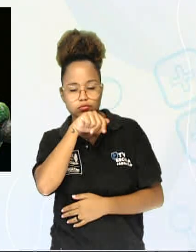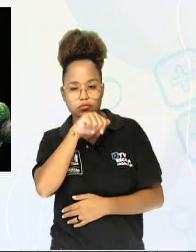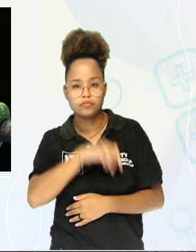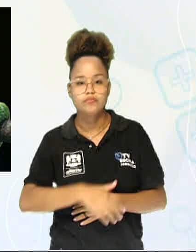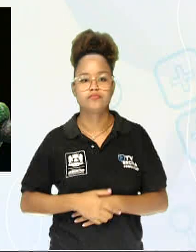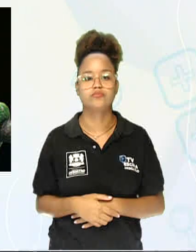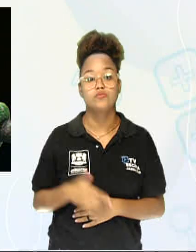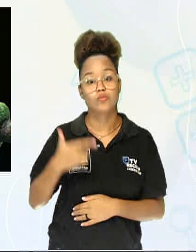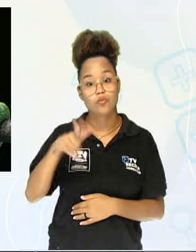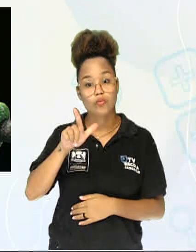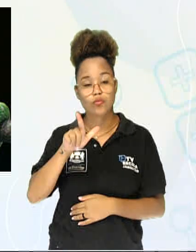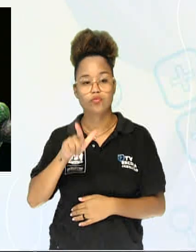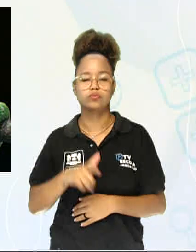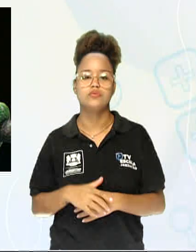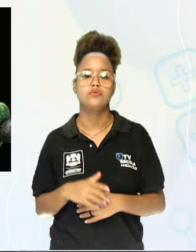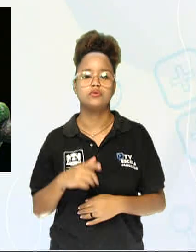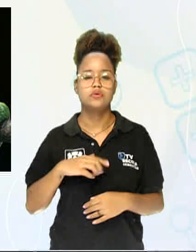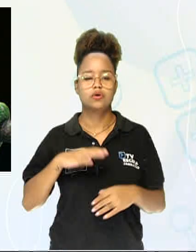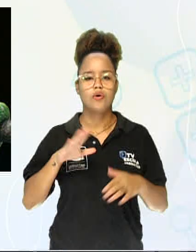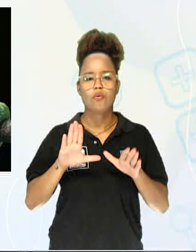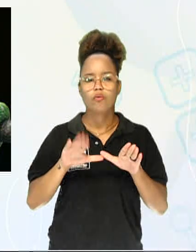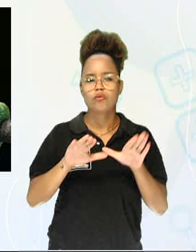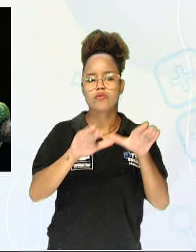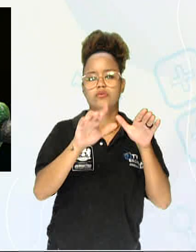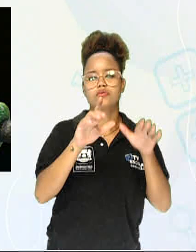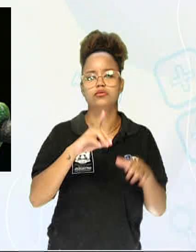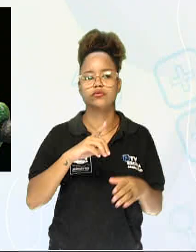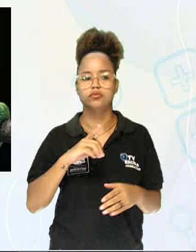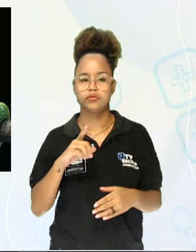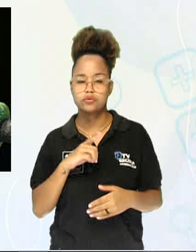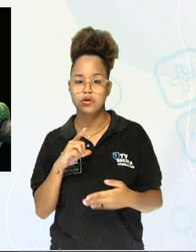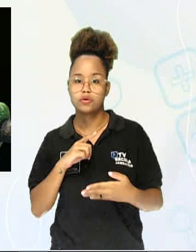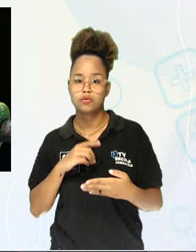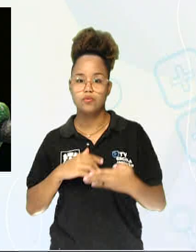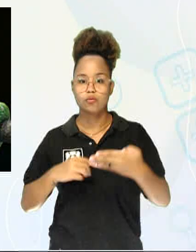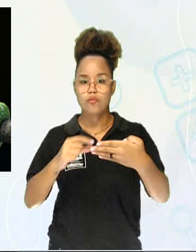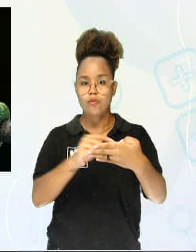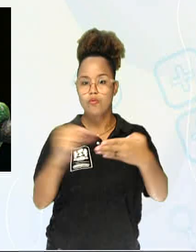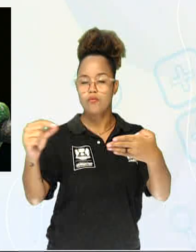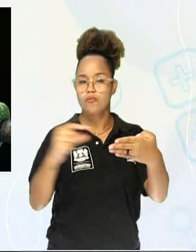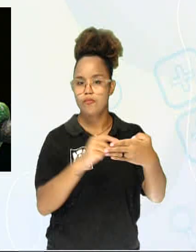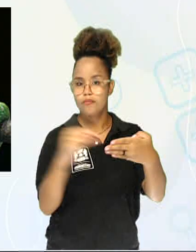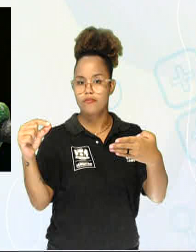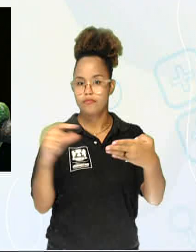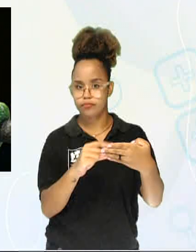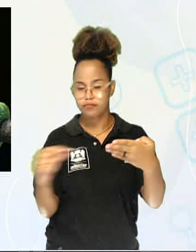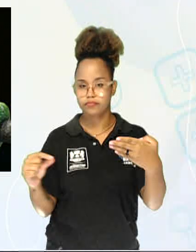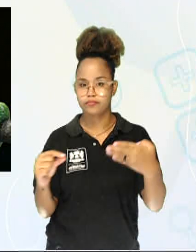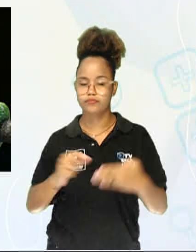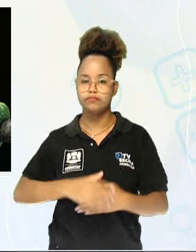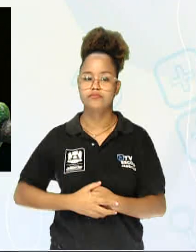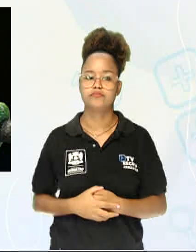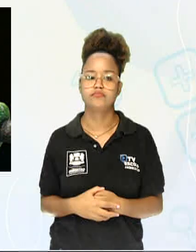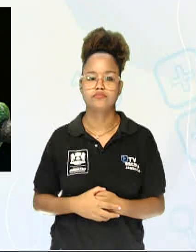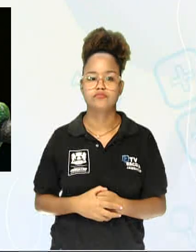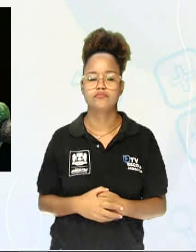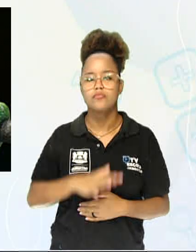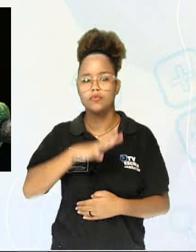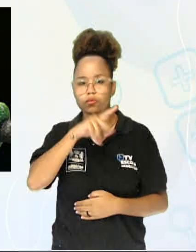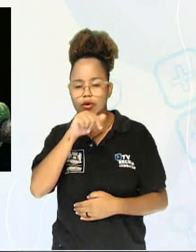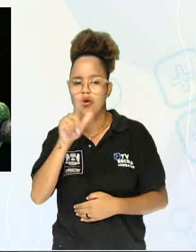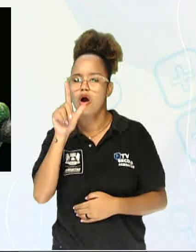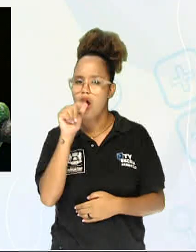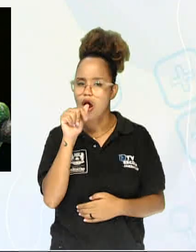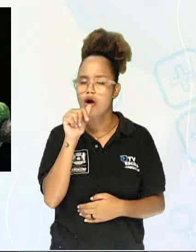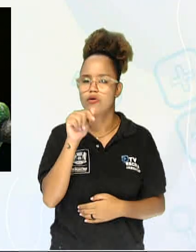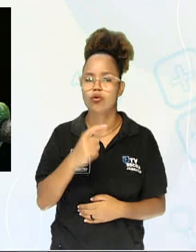Outros animais, como as aves, elas têm o corpo coberto por penas. Os animais aquáticos,